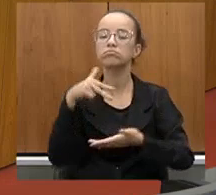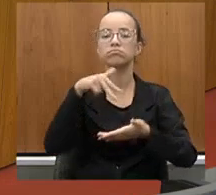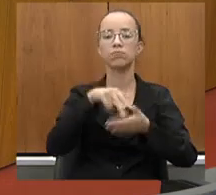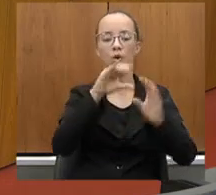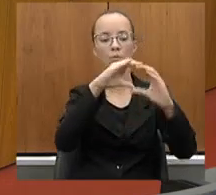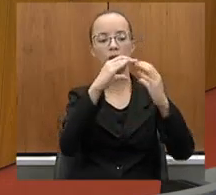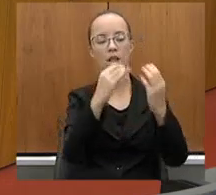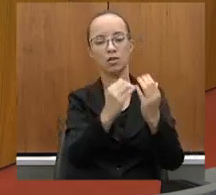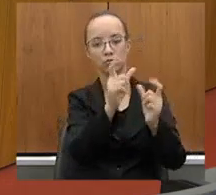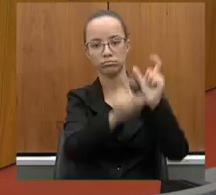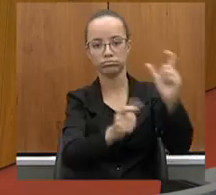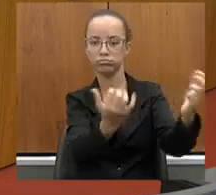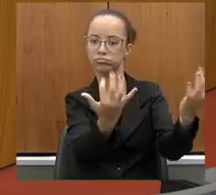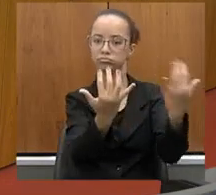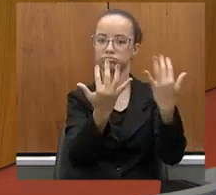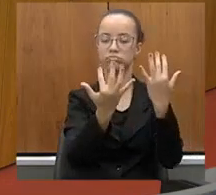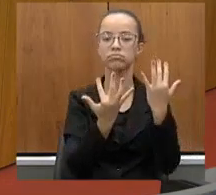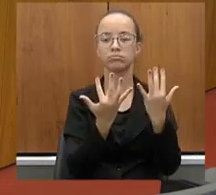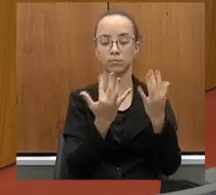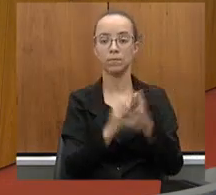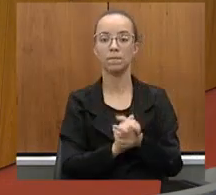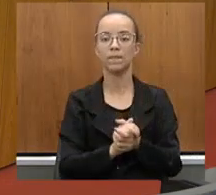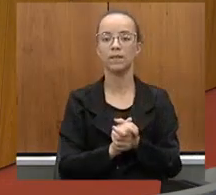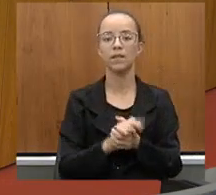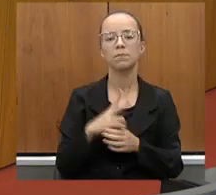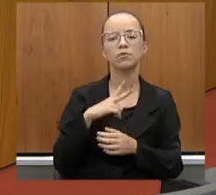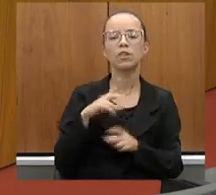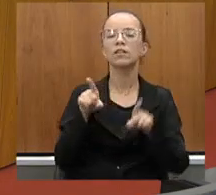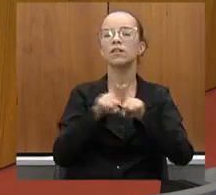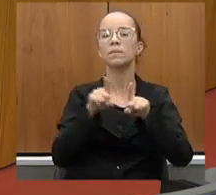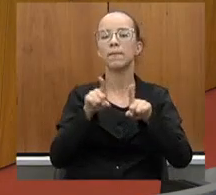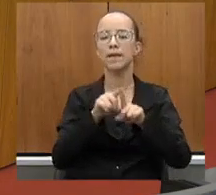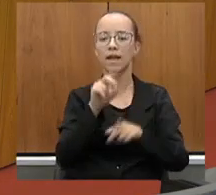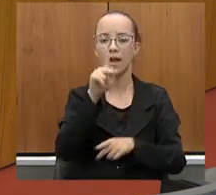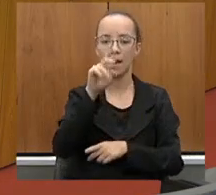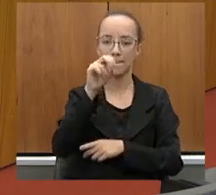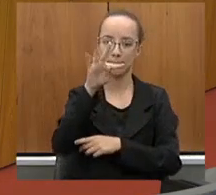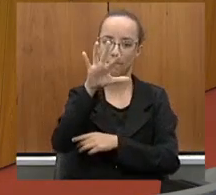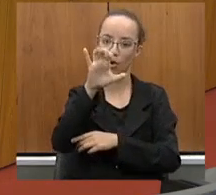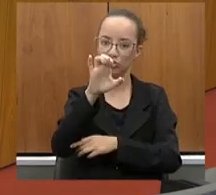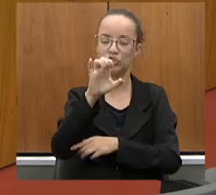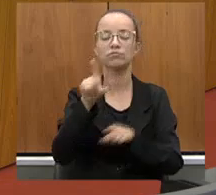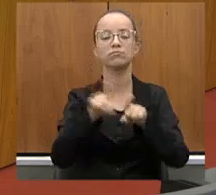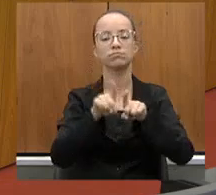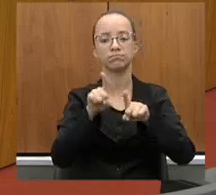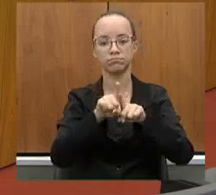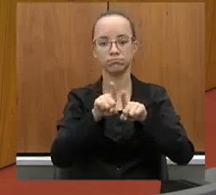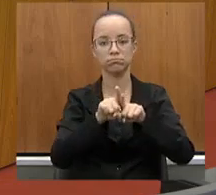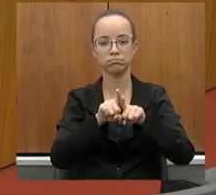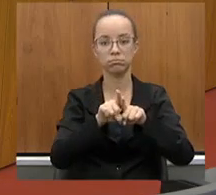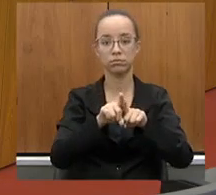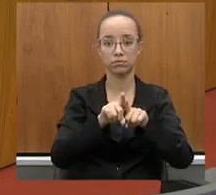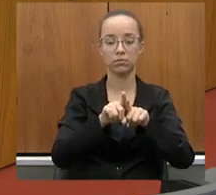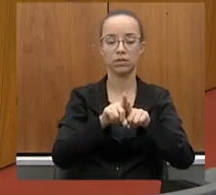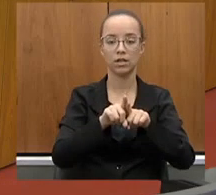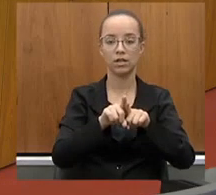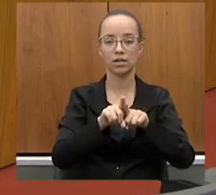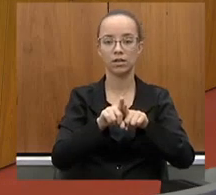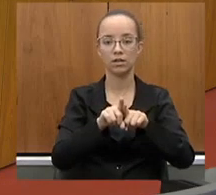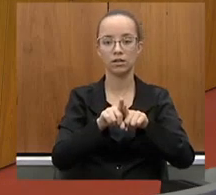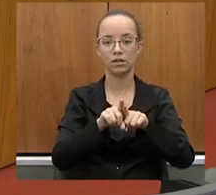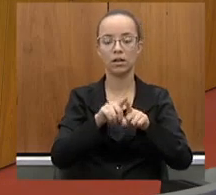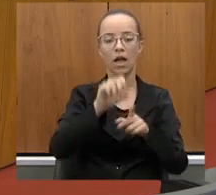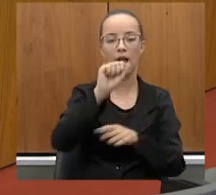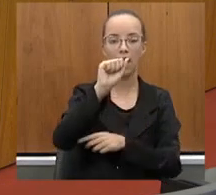comunidade, e, particularmente, também aquela ponte tão importante que para transitar, os romeiros que vão à Aparecida,